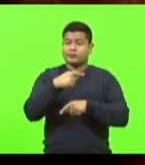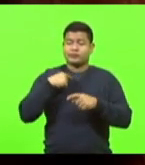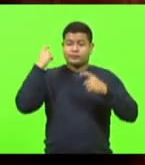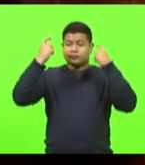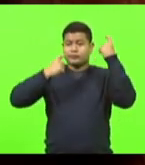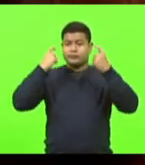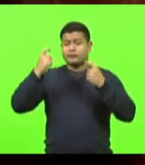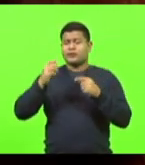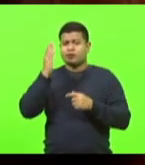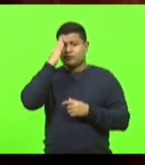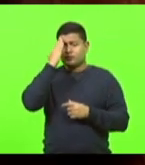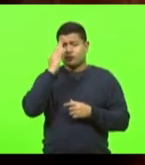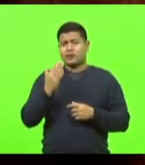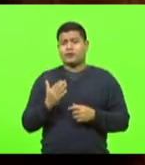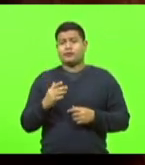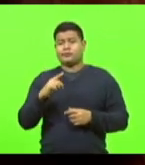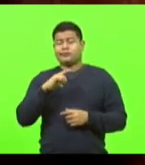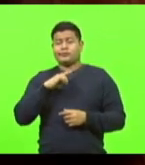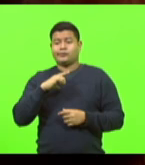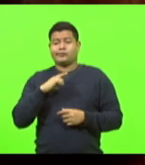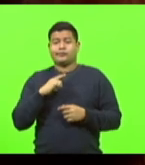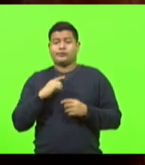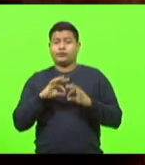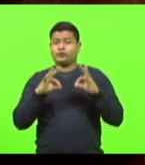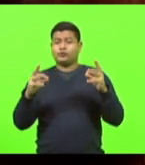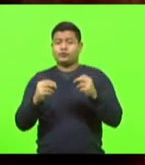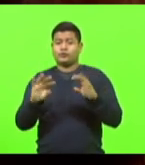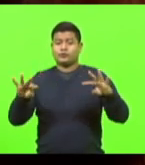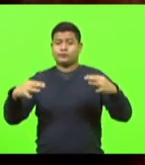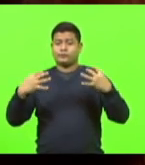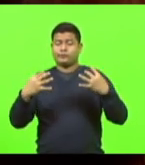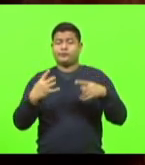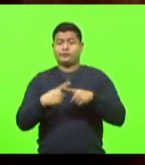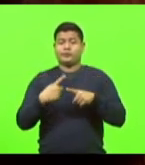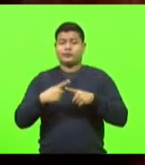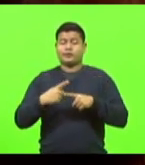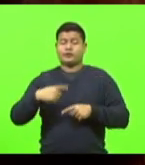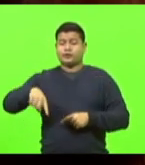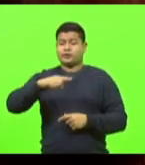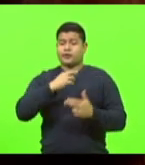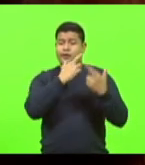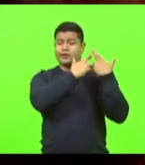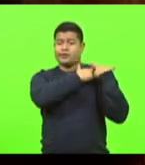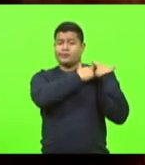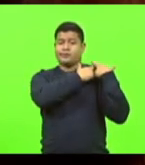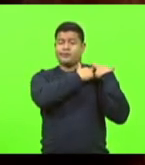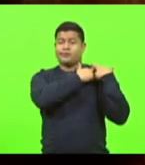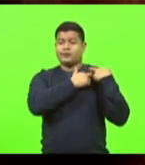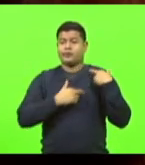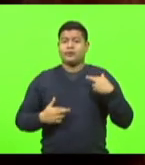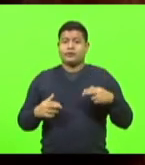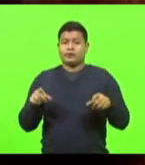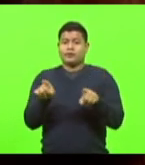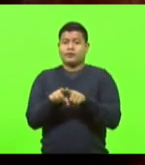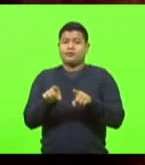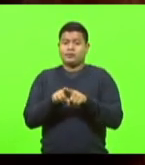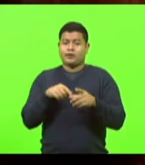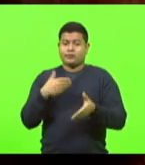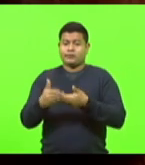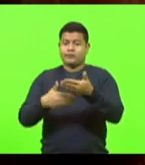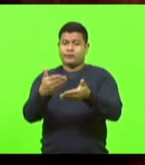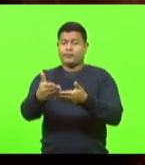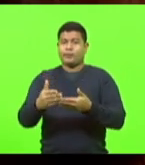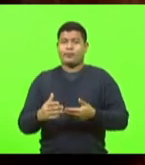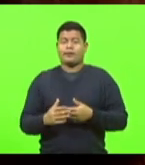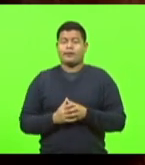a responsabilidade que nós temos embutida no cargo e as consequências que tudo isso